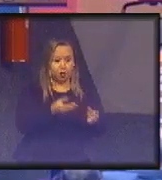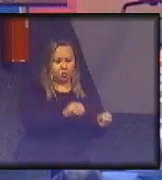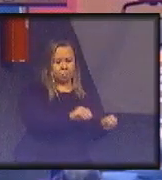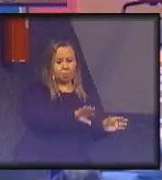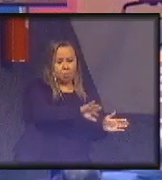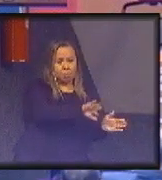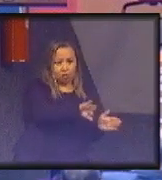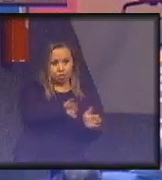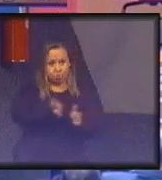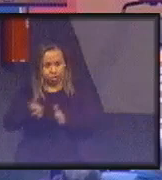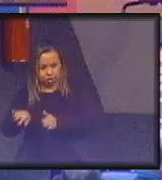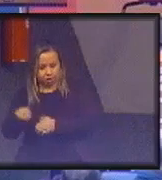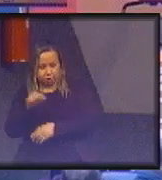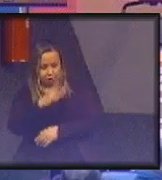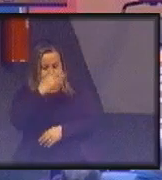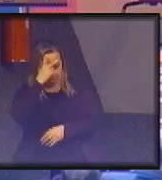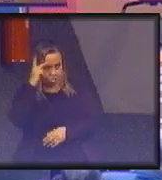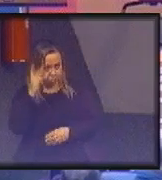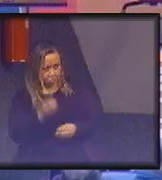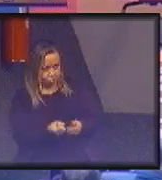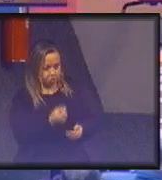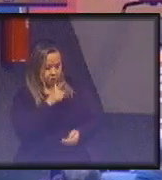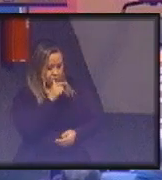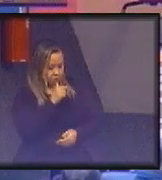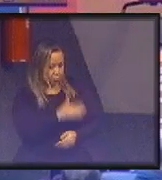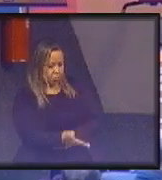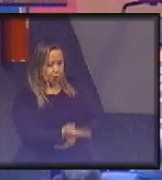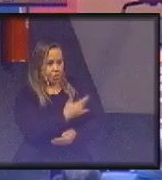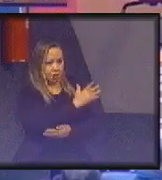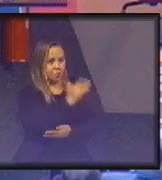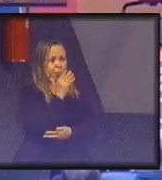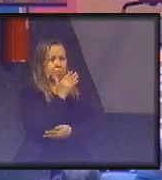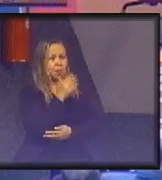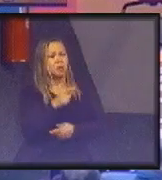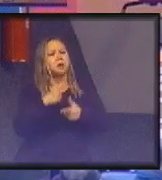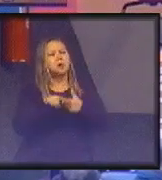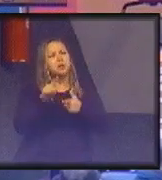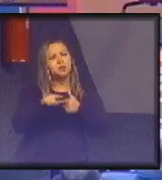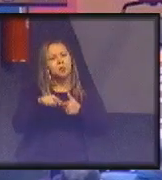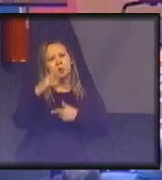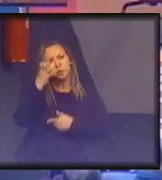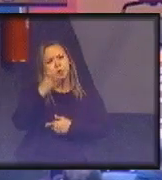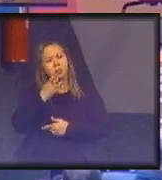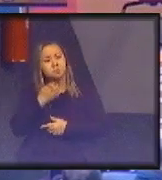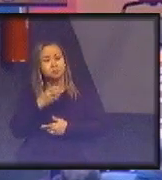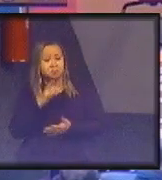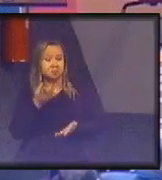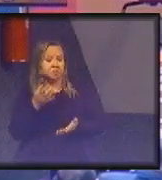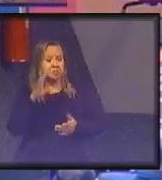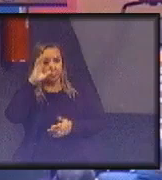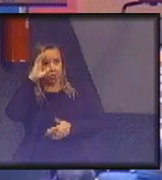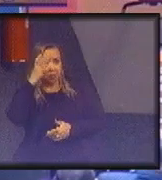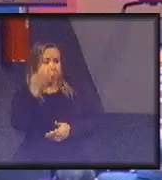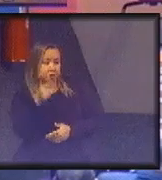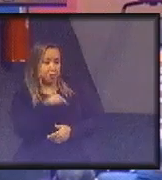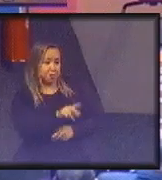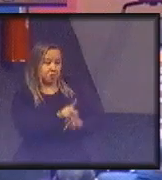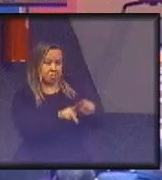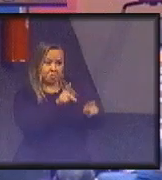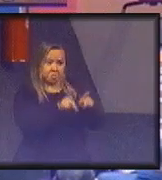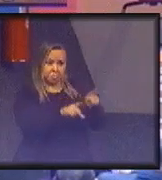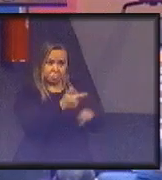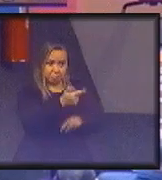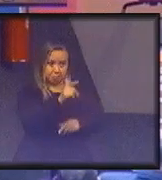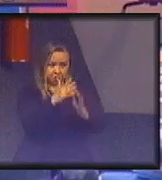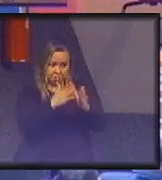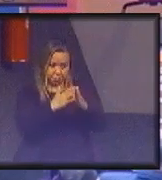pessoal da área de manancial. Daí tem um problema sério, porque, bom, aquilo é uma solução de habitação para aquela população que não tem